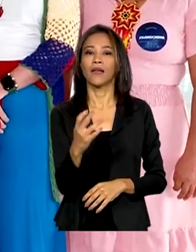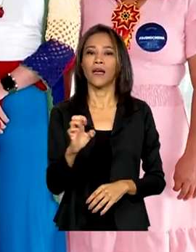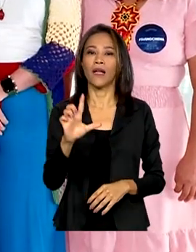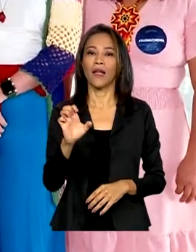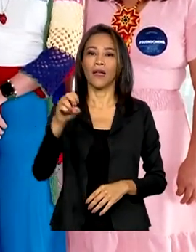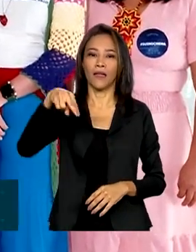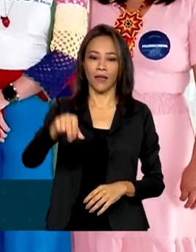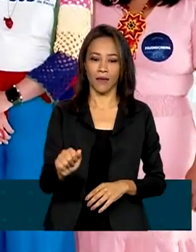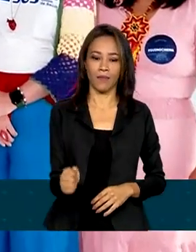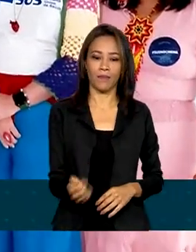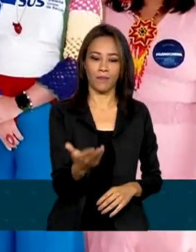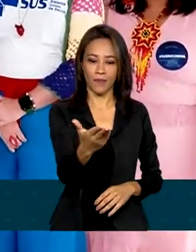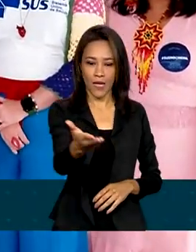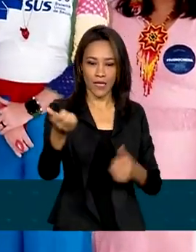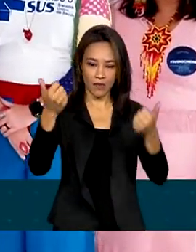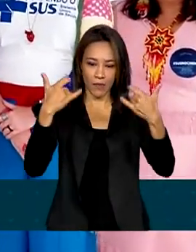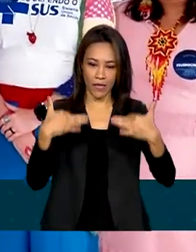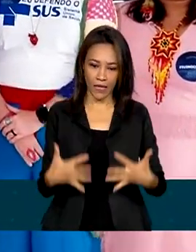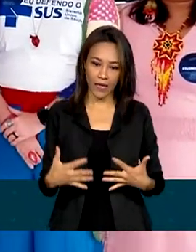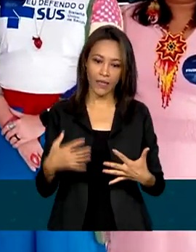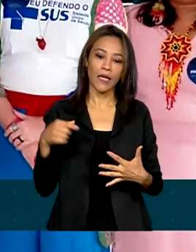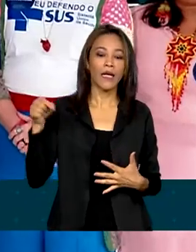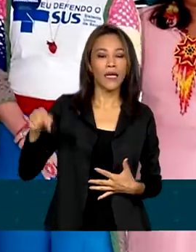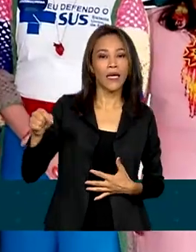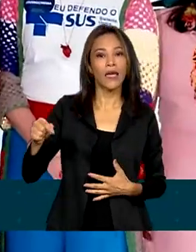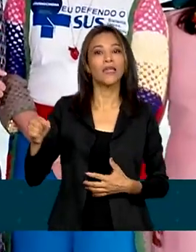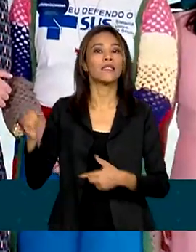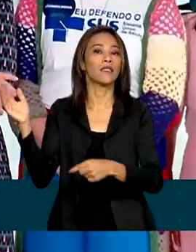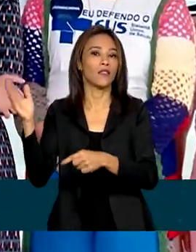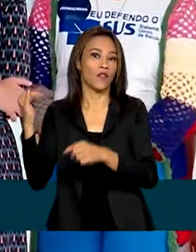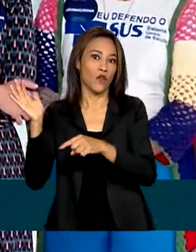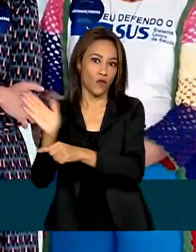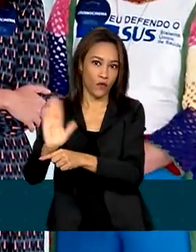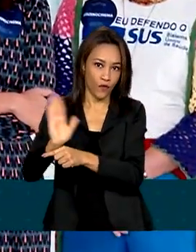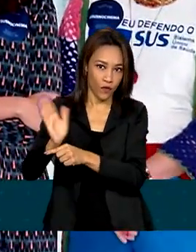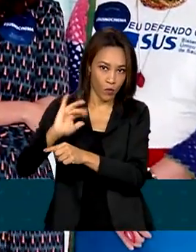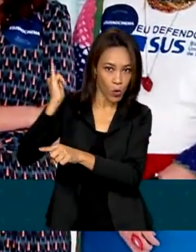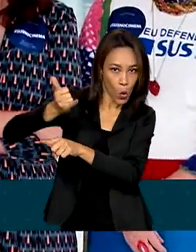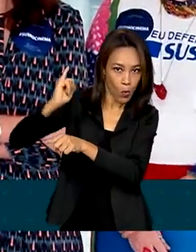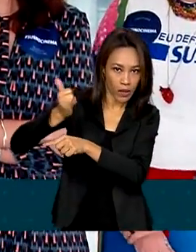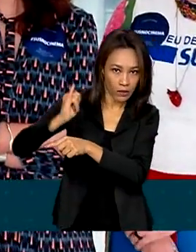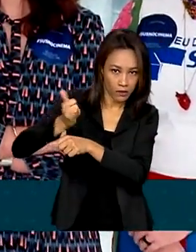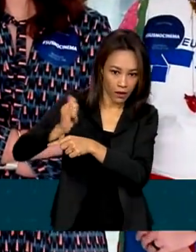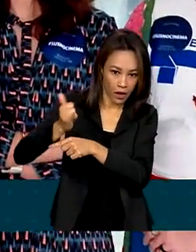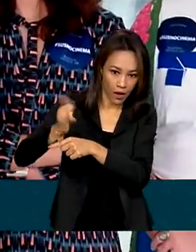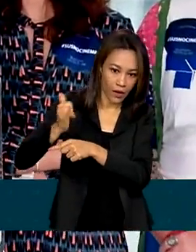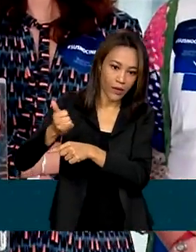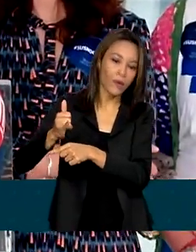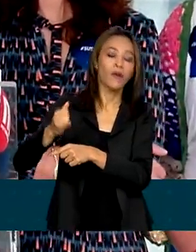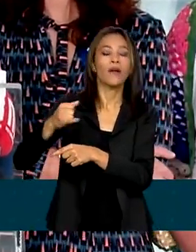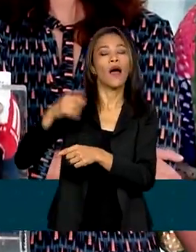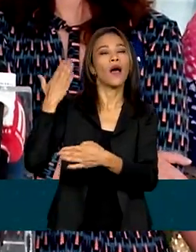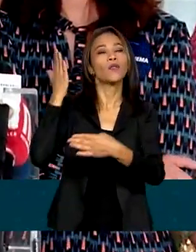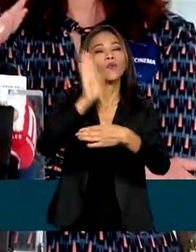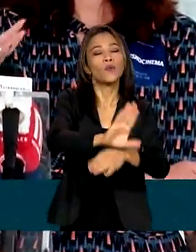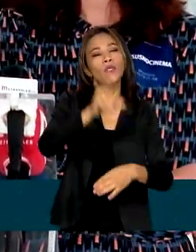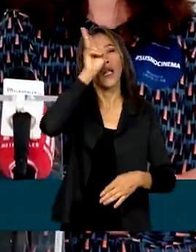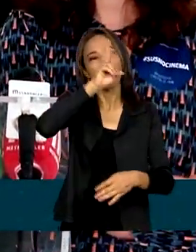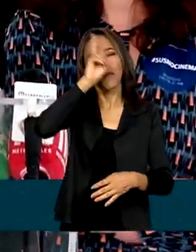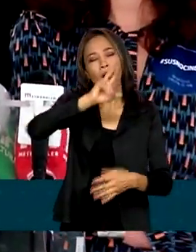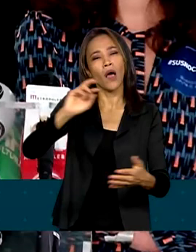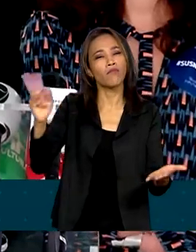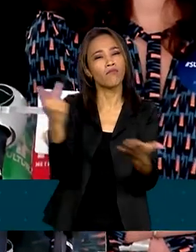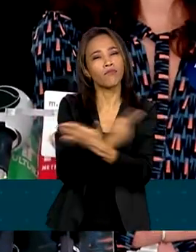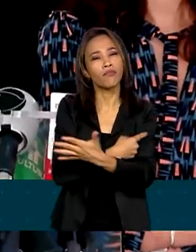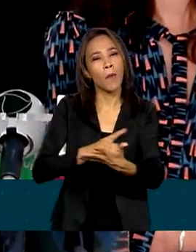A gente espera que ele possa contribuir na construção dessa memória, que é uma memória coletiva. Nós todos aqui